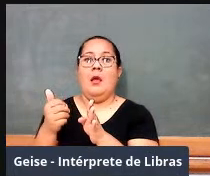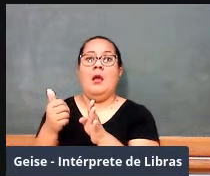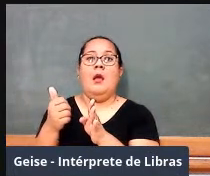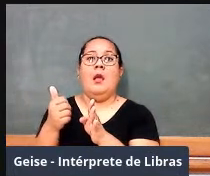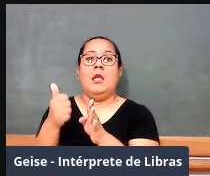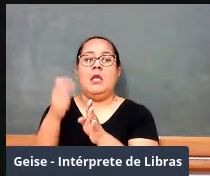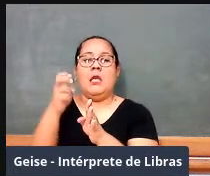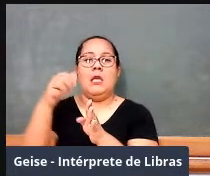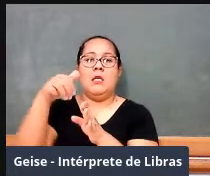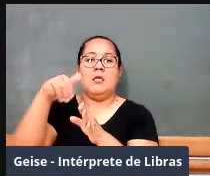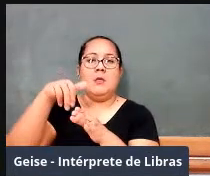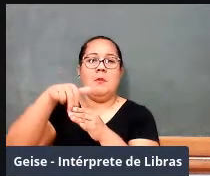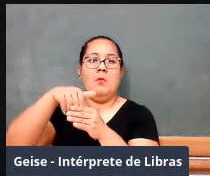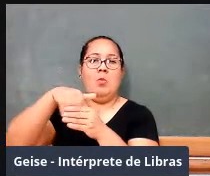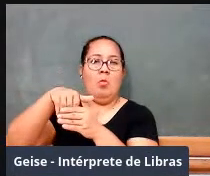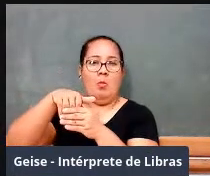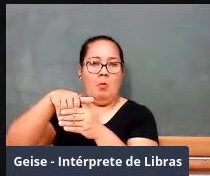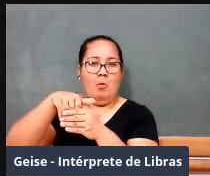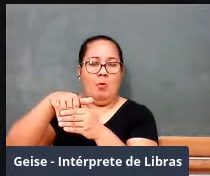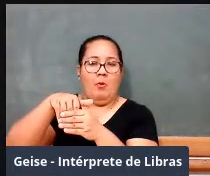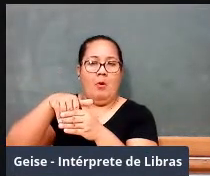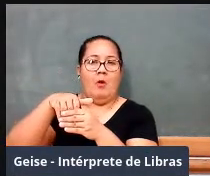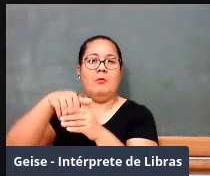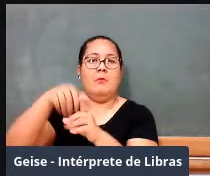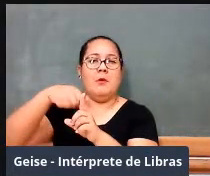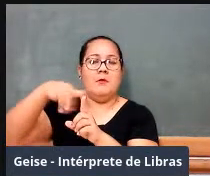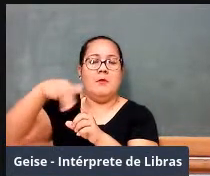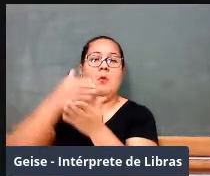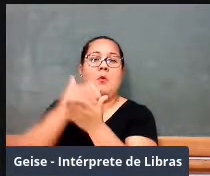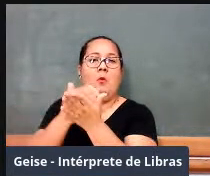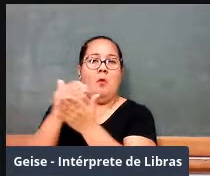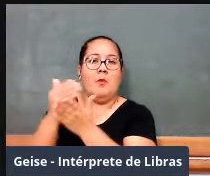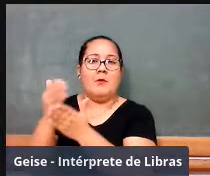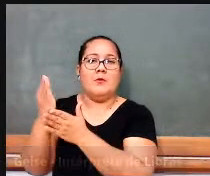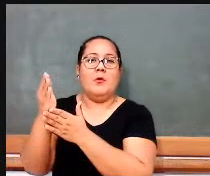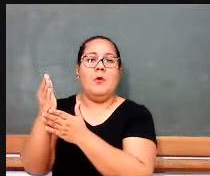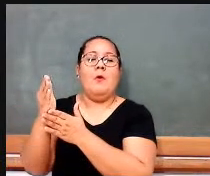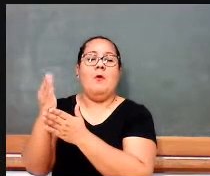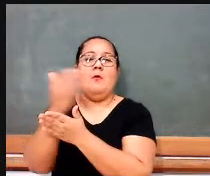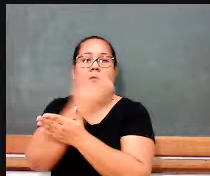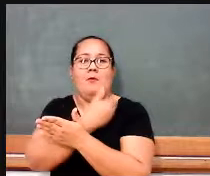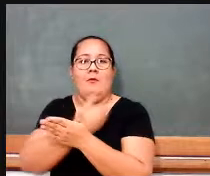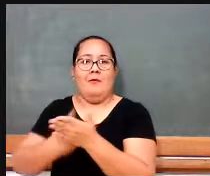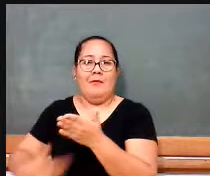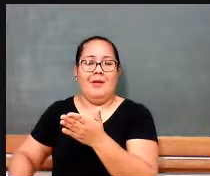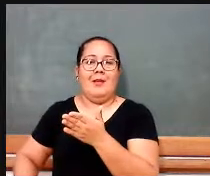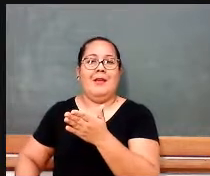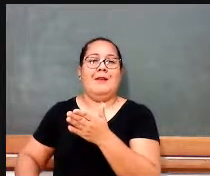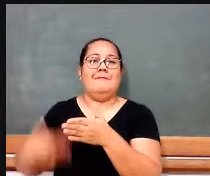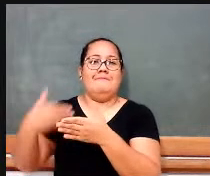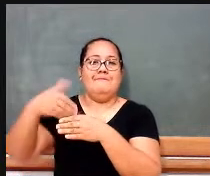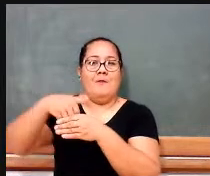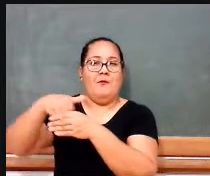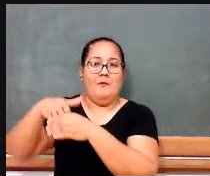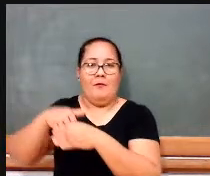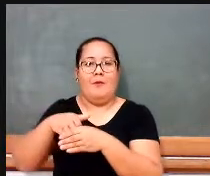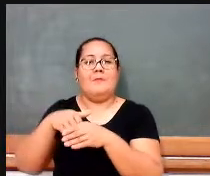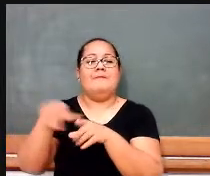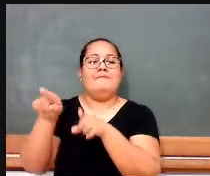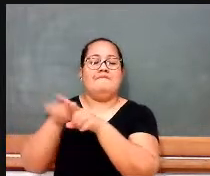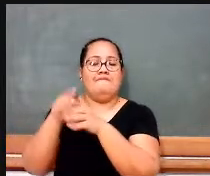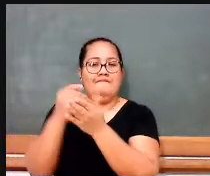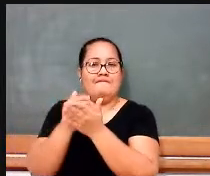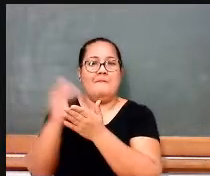para eleger diretamente pelo voto os governadores dos estados, não é? Bom,